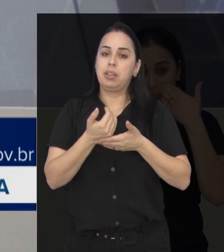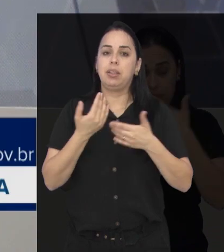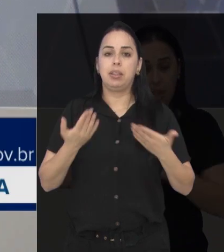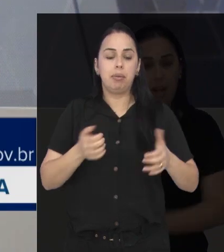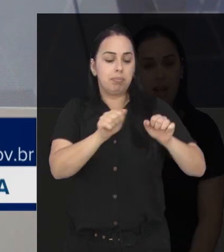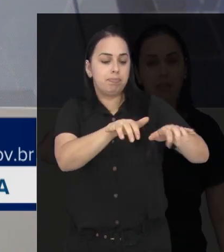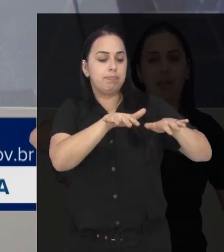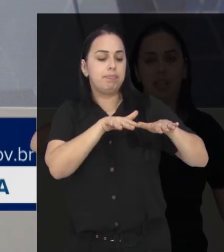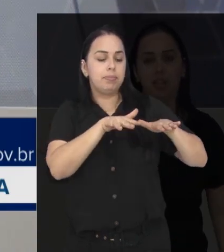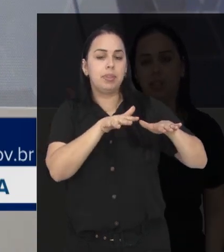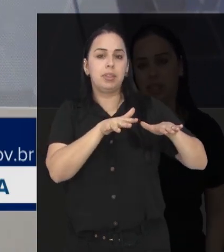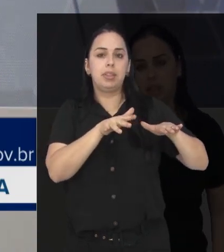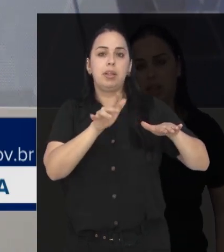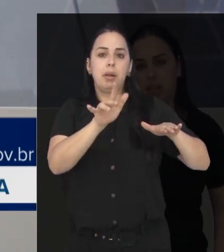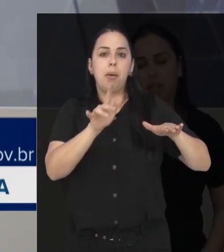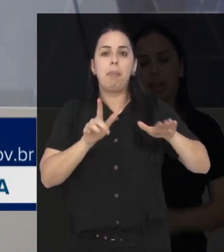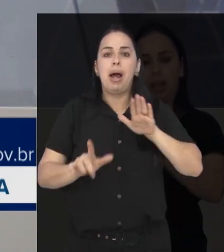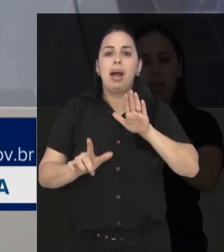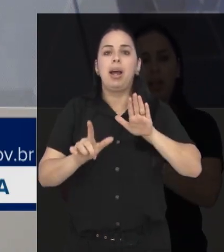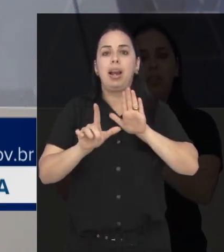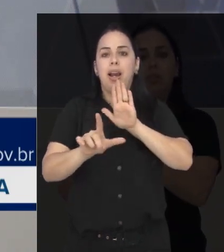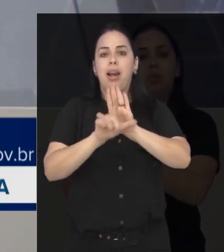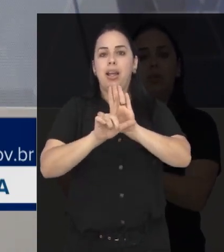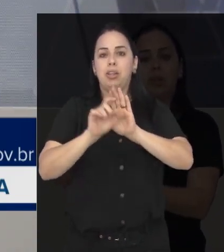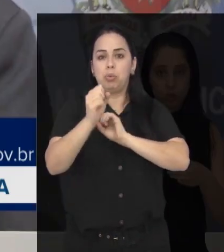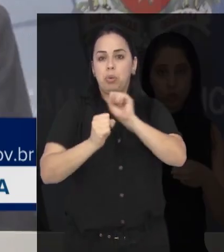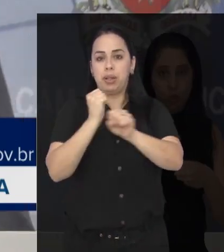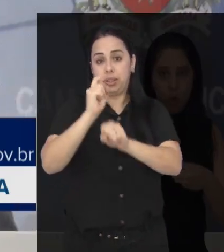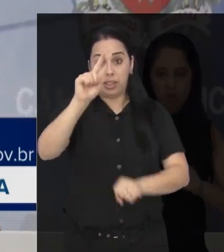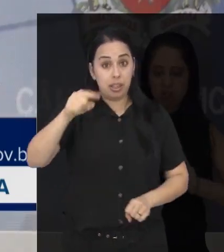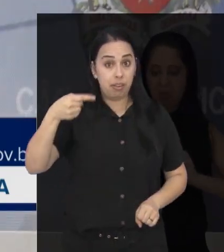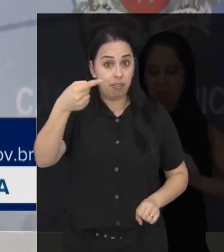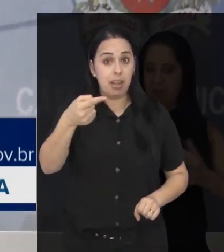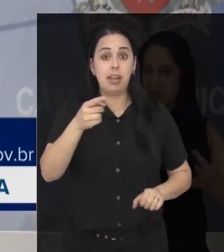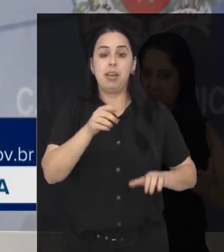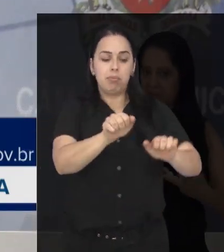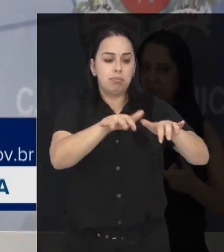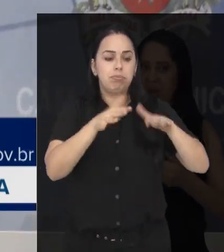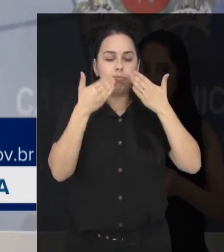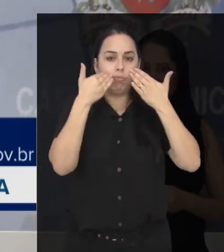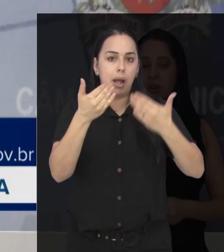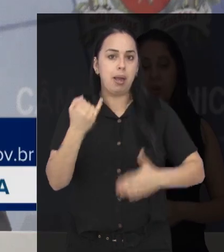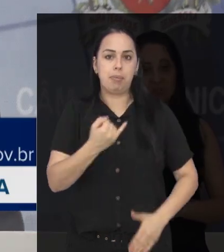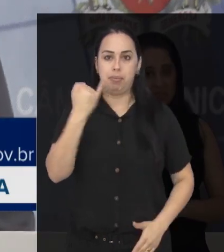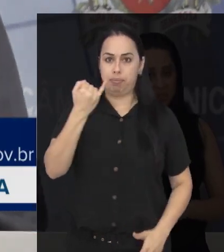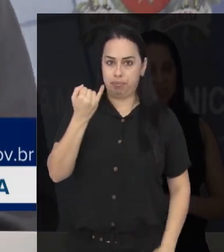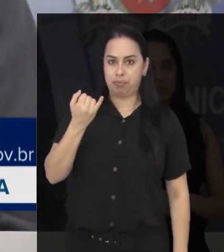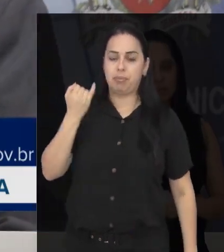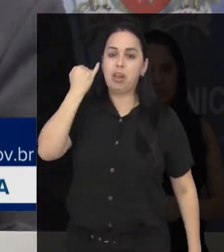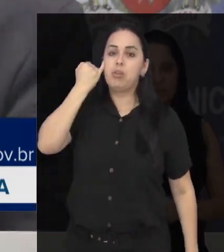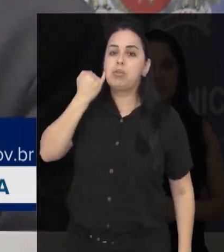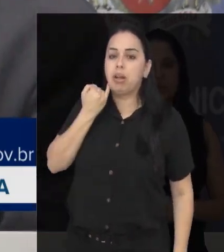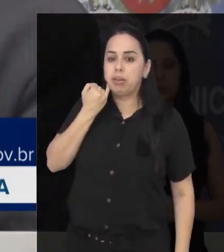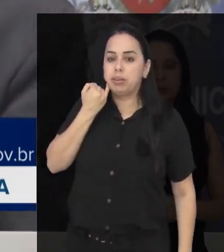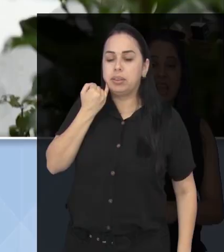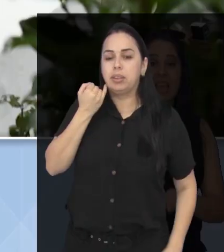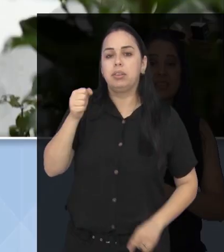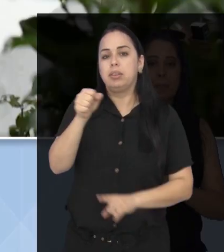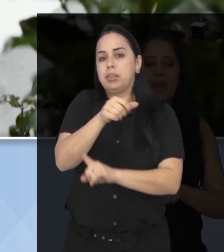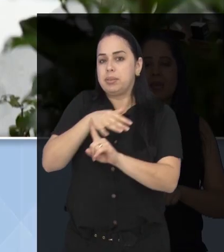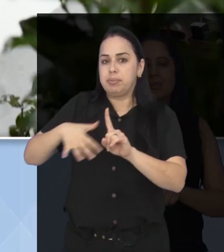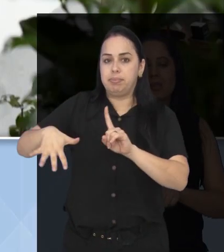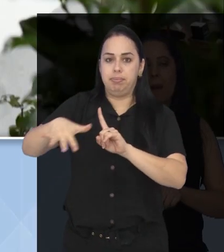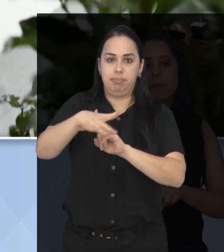Walter destacou as audiências para a LDO de 2024. E o tema levantado na tribuna pelo vereador Zé Luiz foi Meio Ambiente.